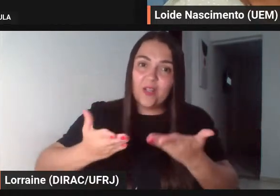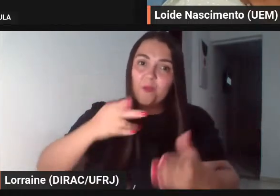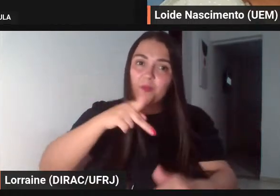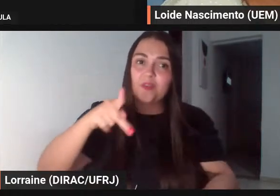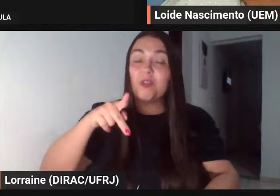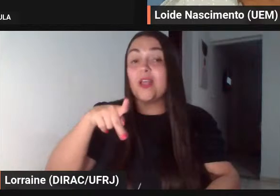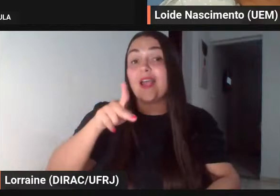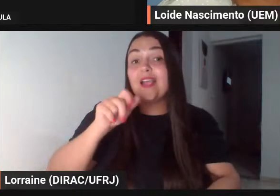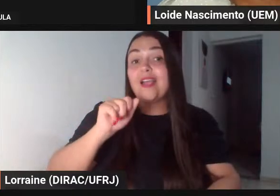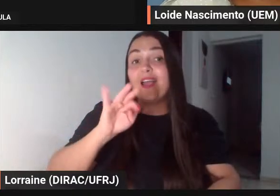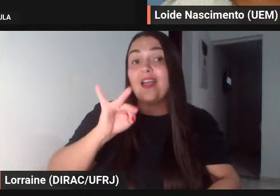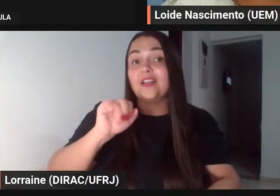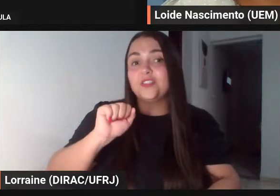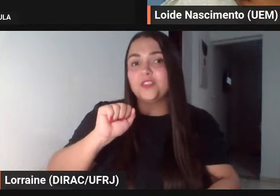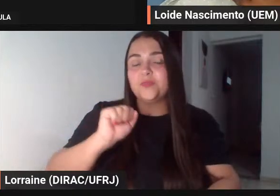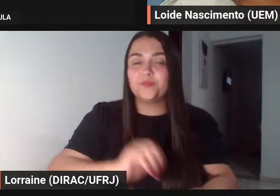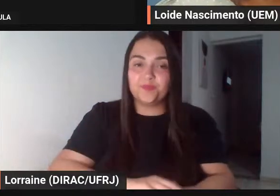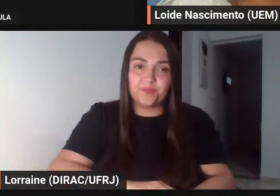Teoria